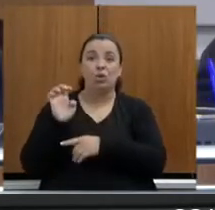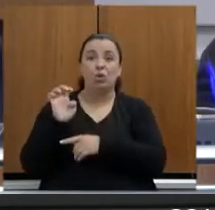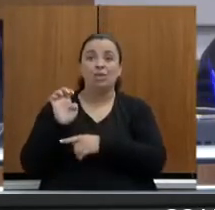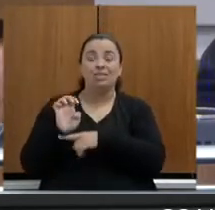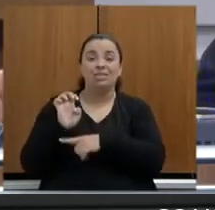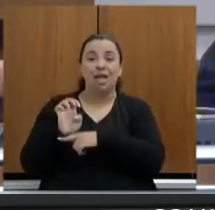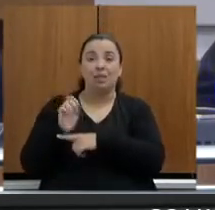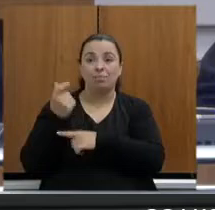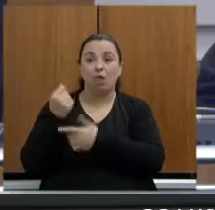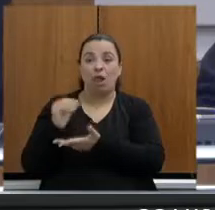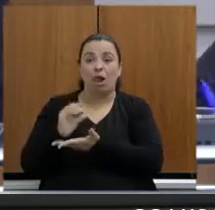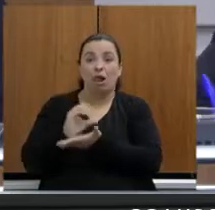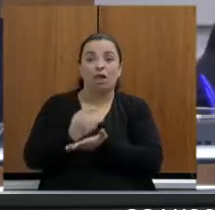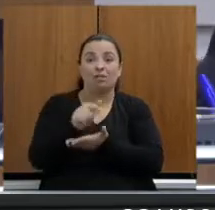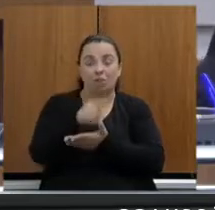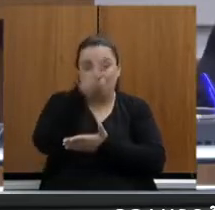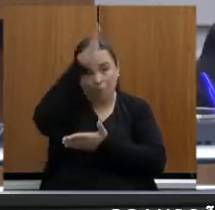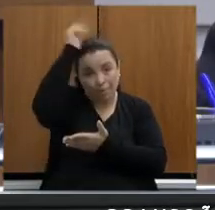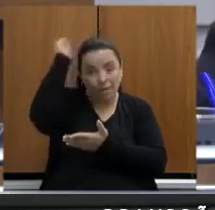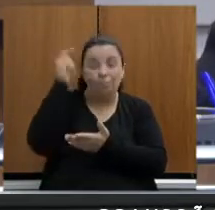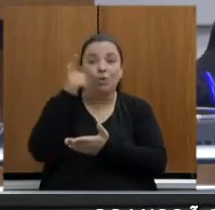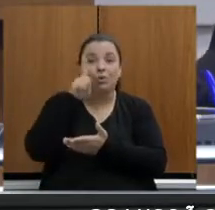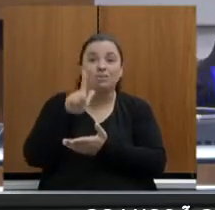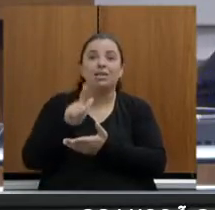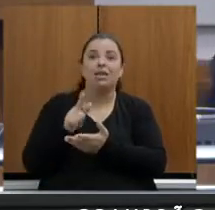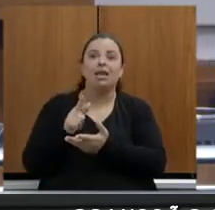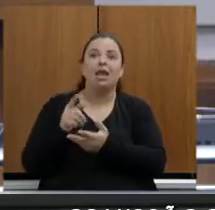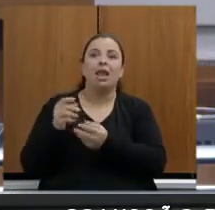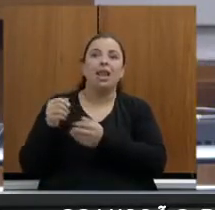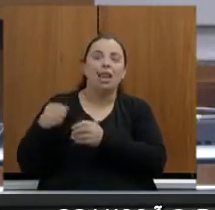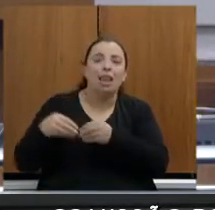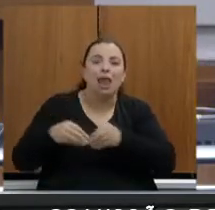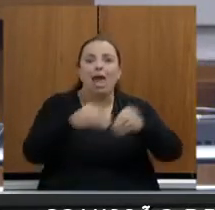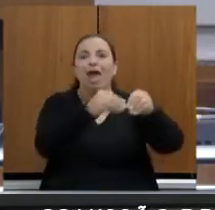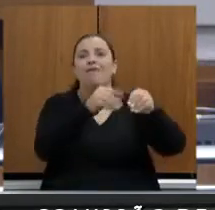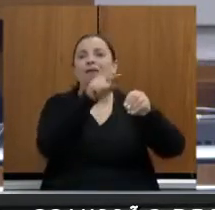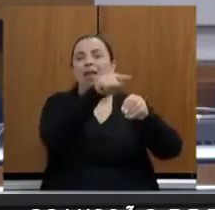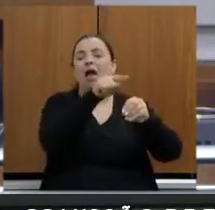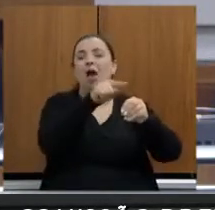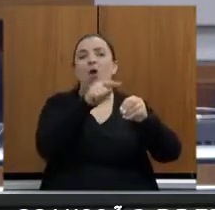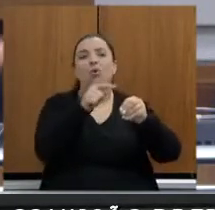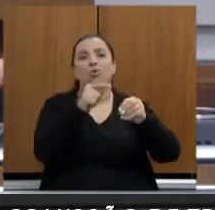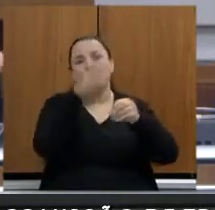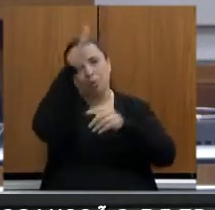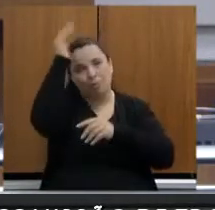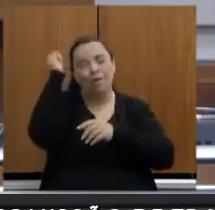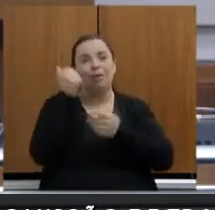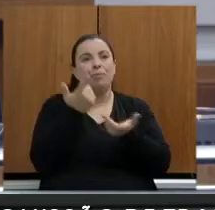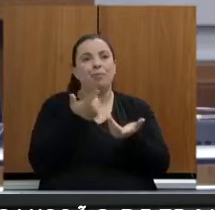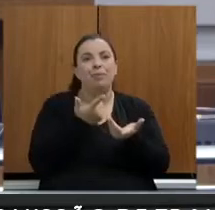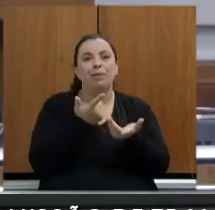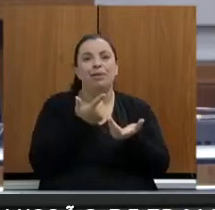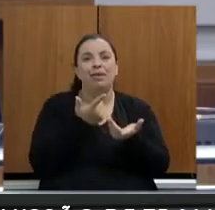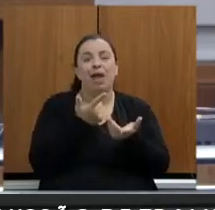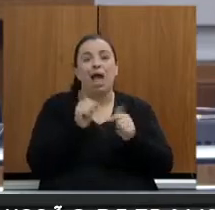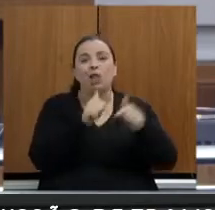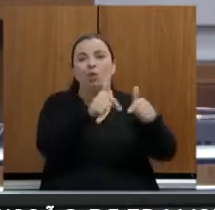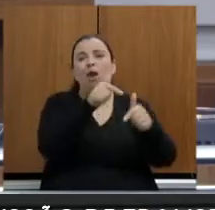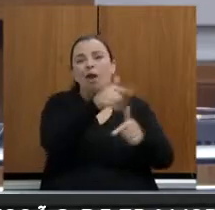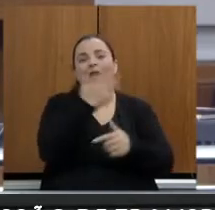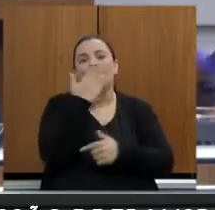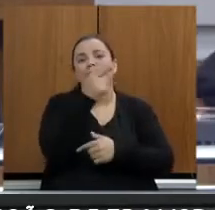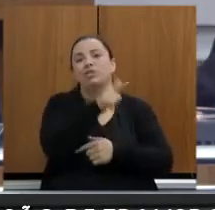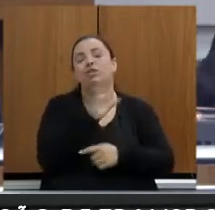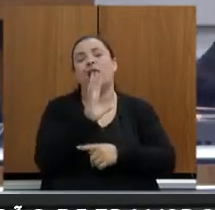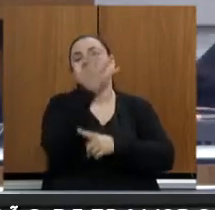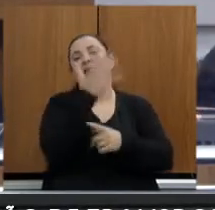fossem realocados para fazer frente a essa tragédia. Vamos imaginar a sobrecarga no serviço de